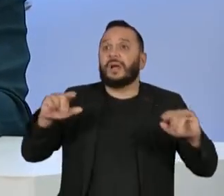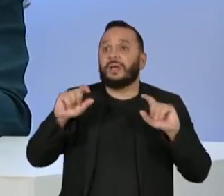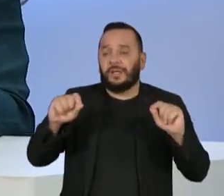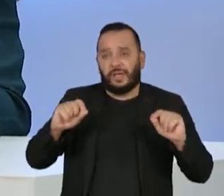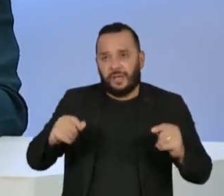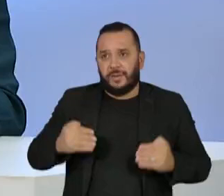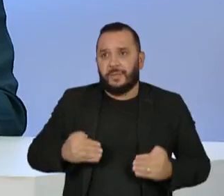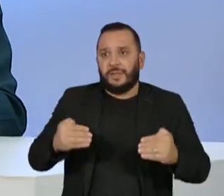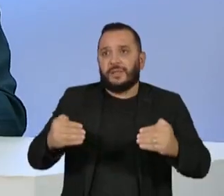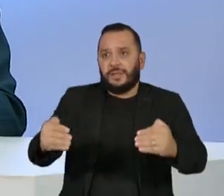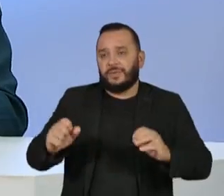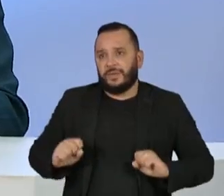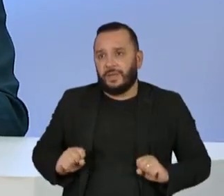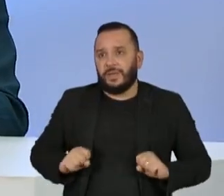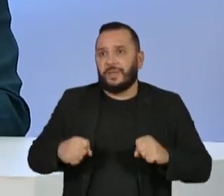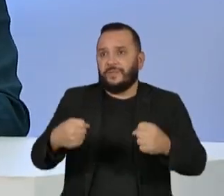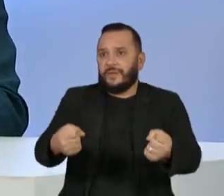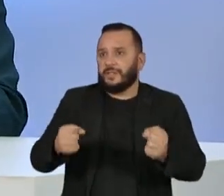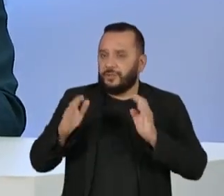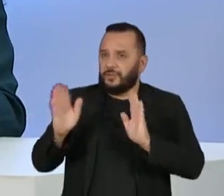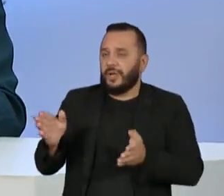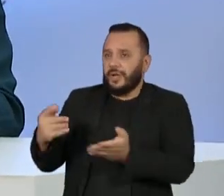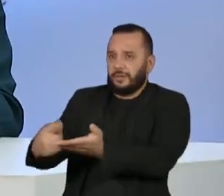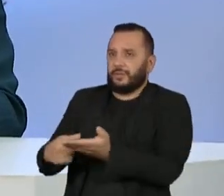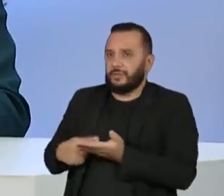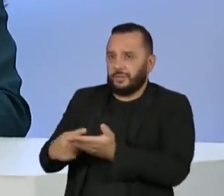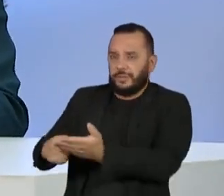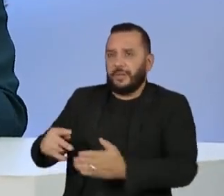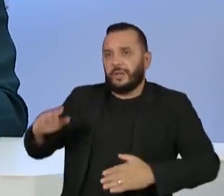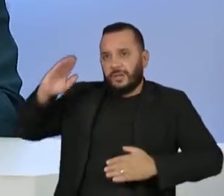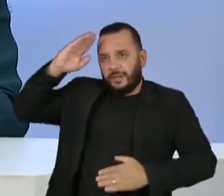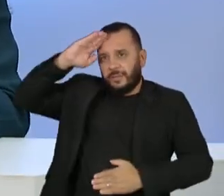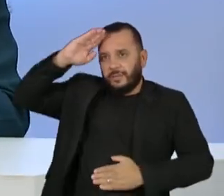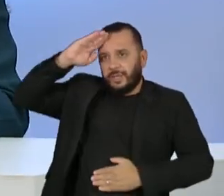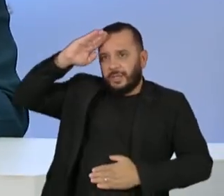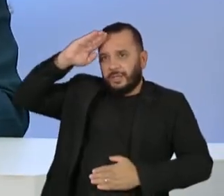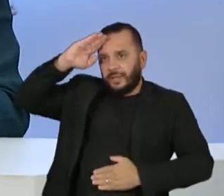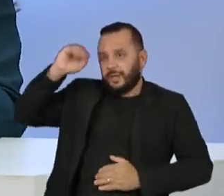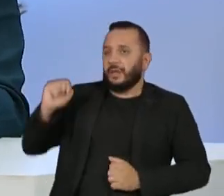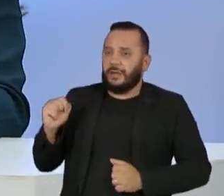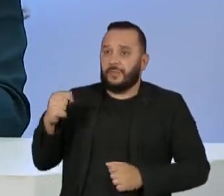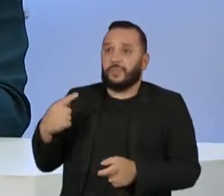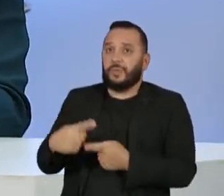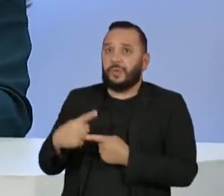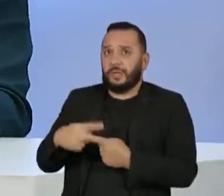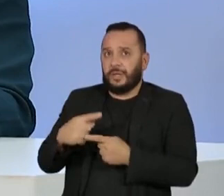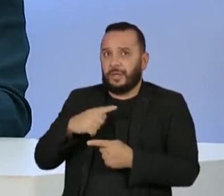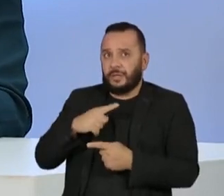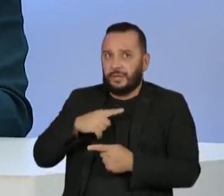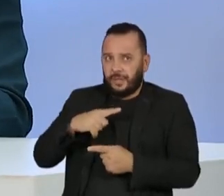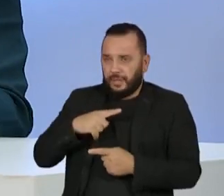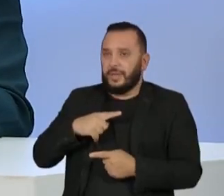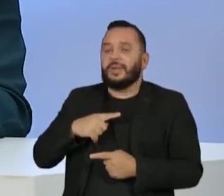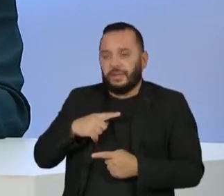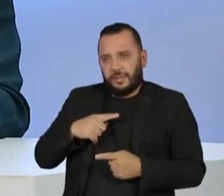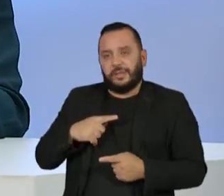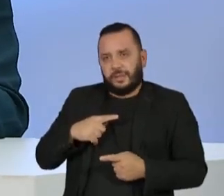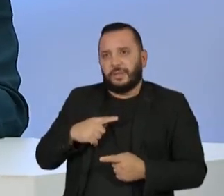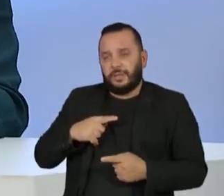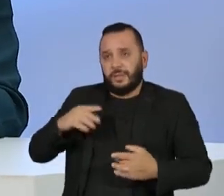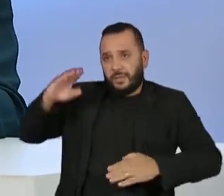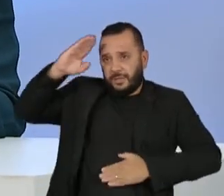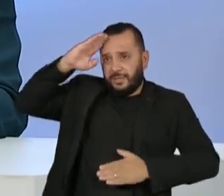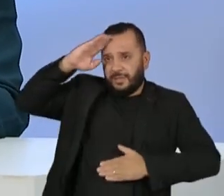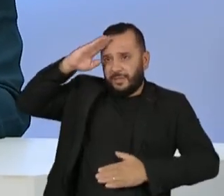ministro da defesa para estabelecer esse diálogo com militares e para eles frearem o que chamam de uma politização dos fardados. O senhor